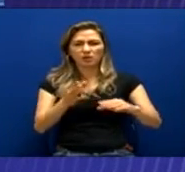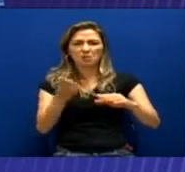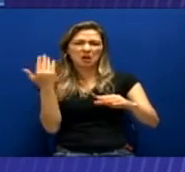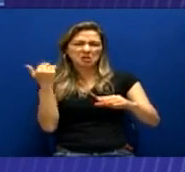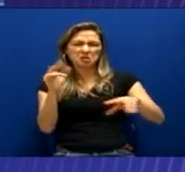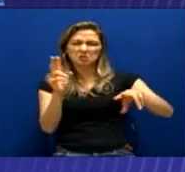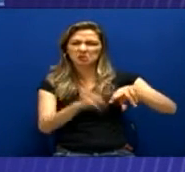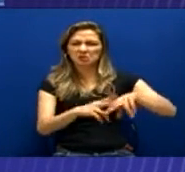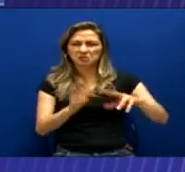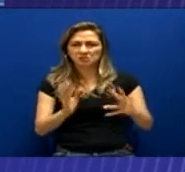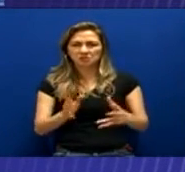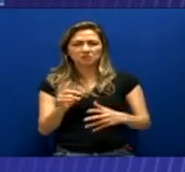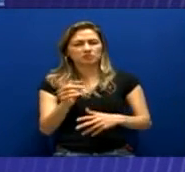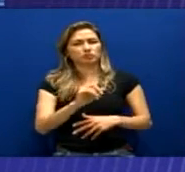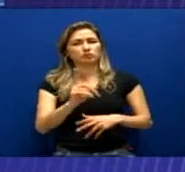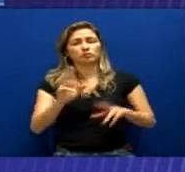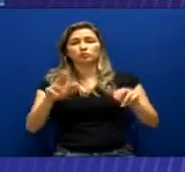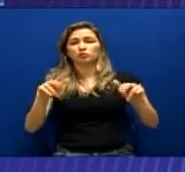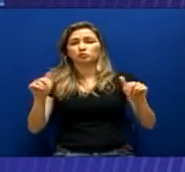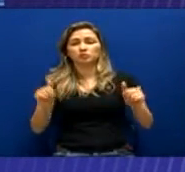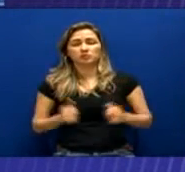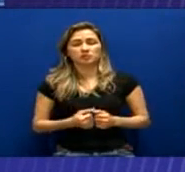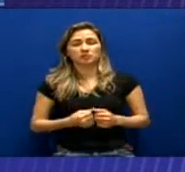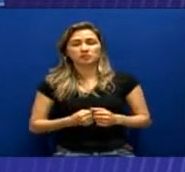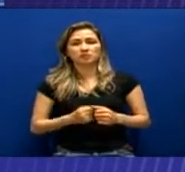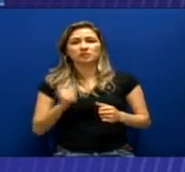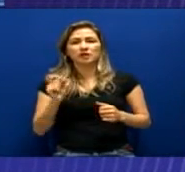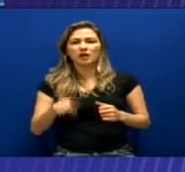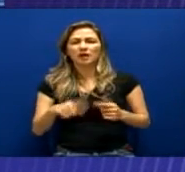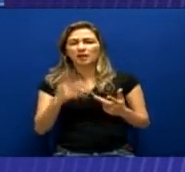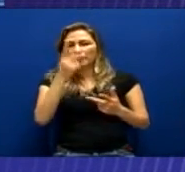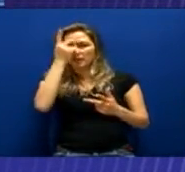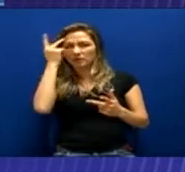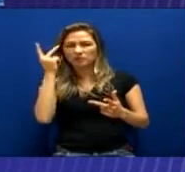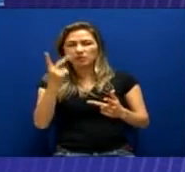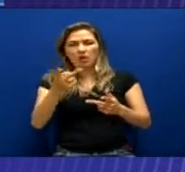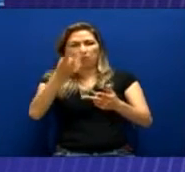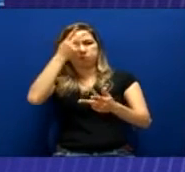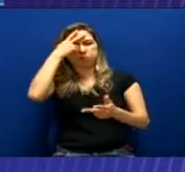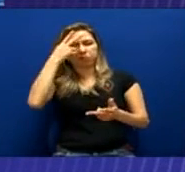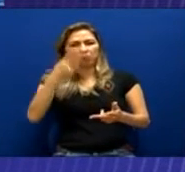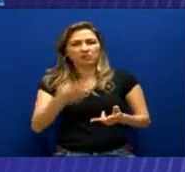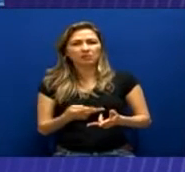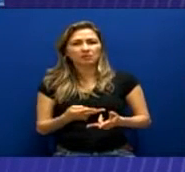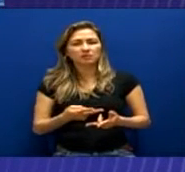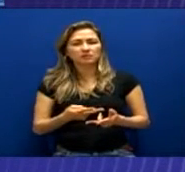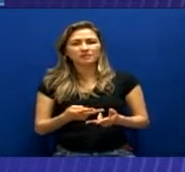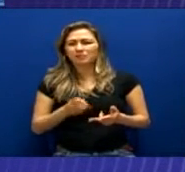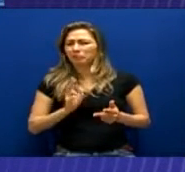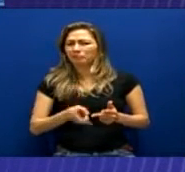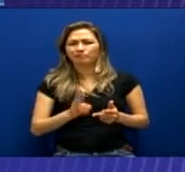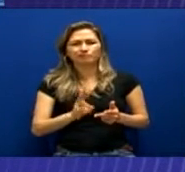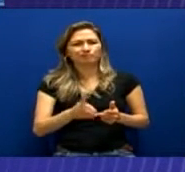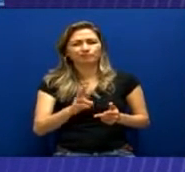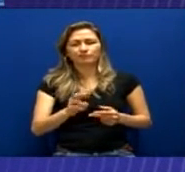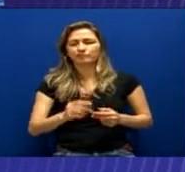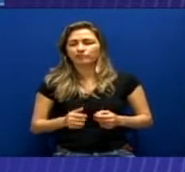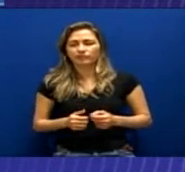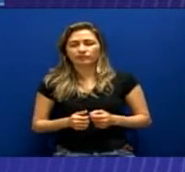como os animais citados há pouco, à prisão perpétua. As vítimas estão enclausuradas, em